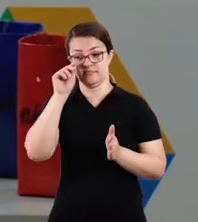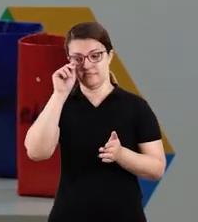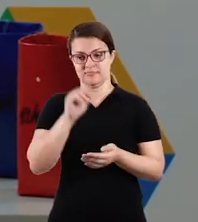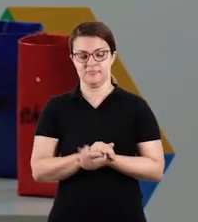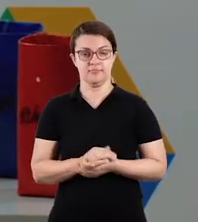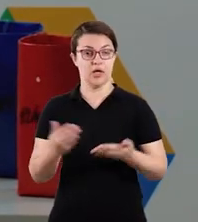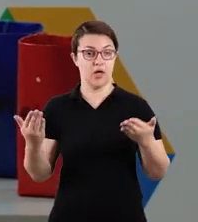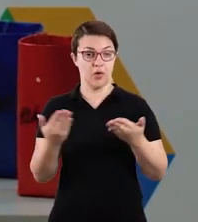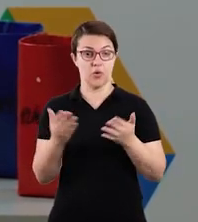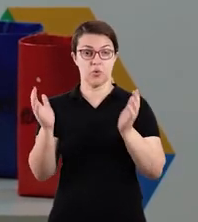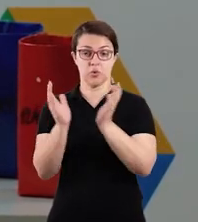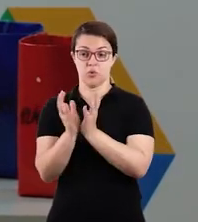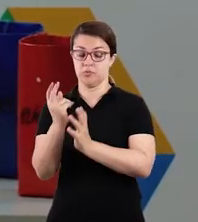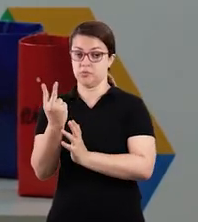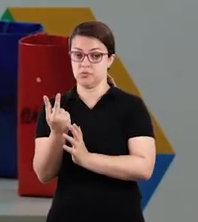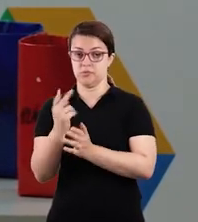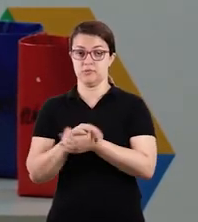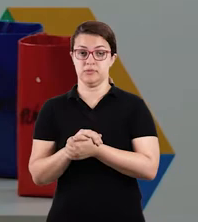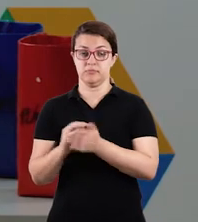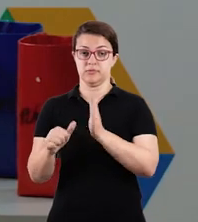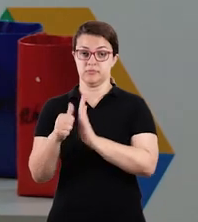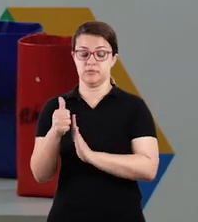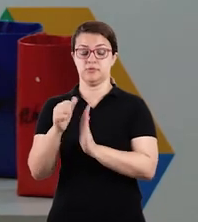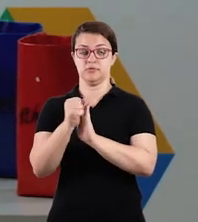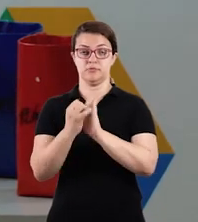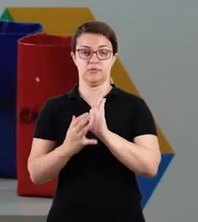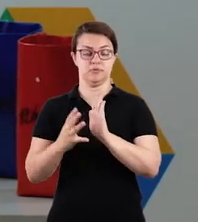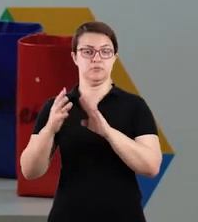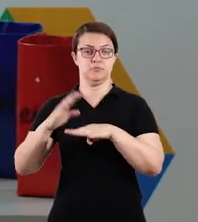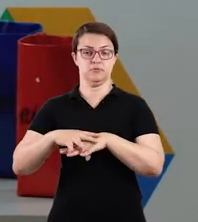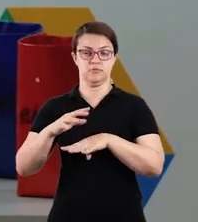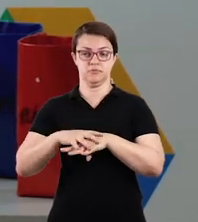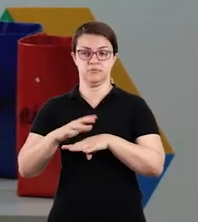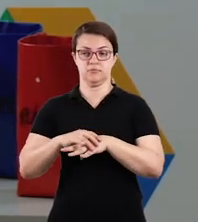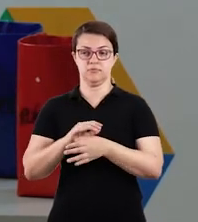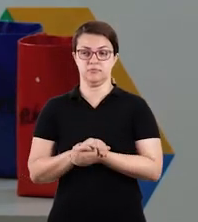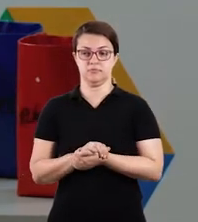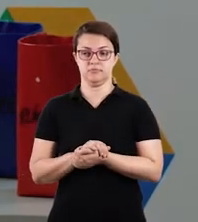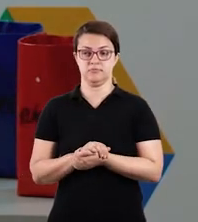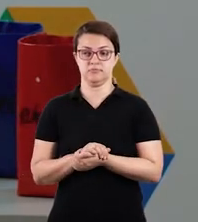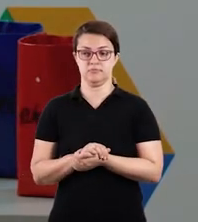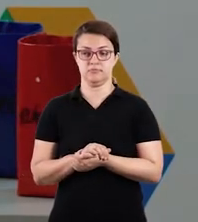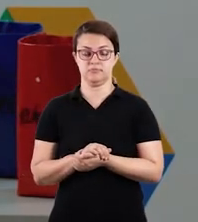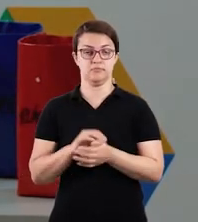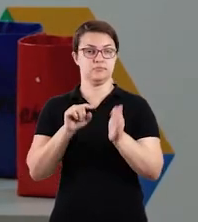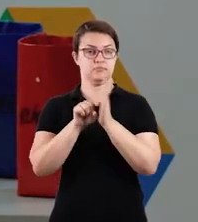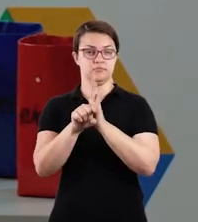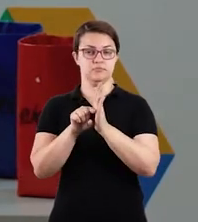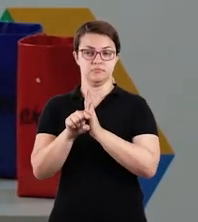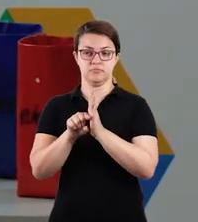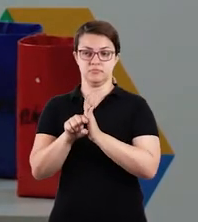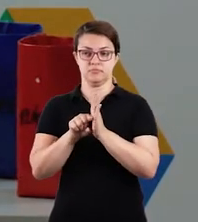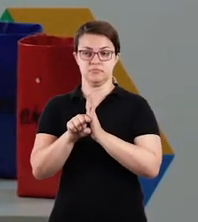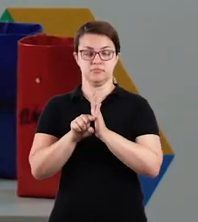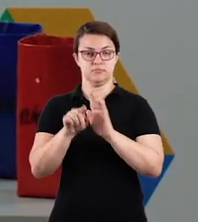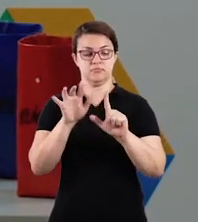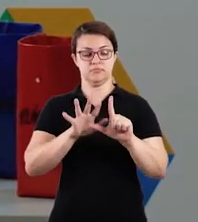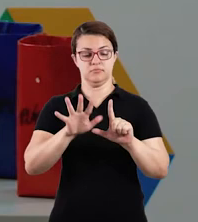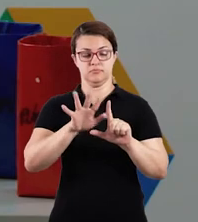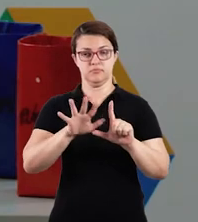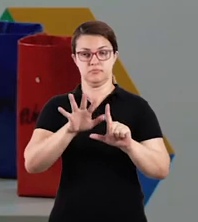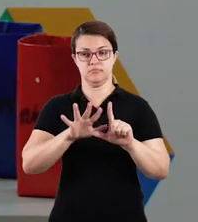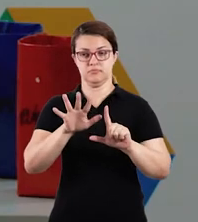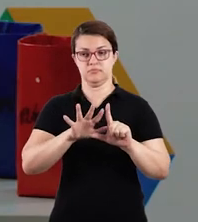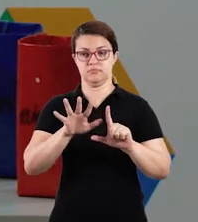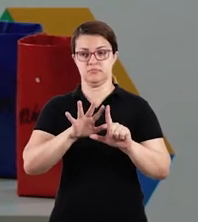E, agora, para o termo 2, a primeira atividade de matemática, nós vamos analisar esta primeira